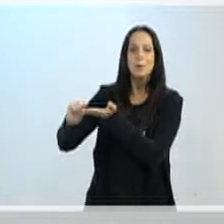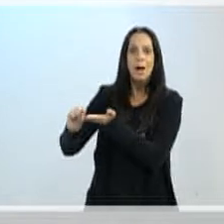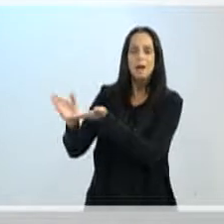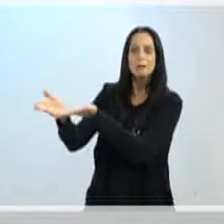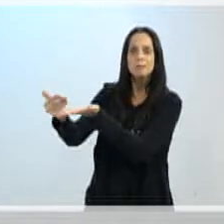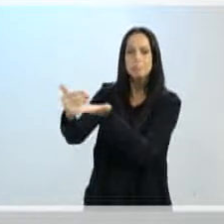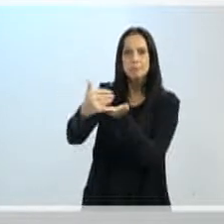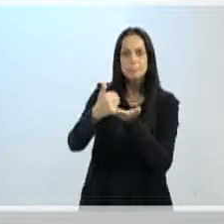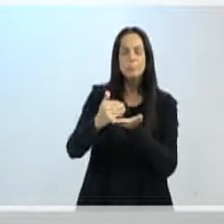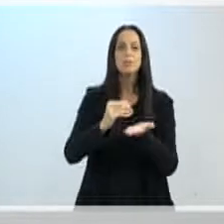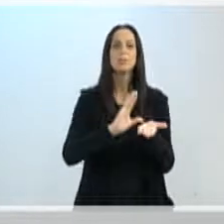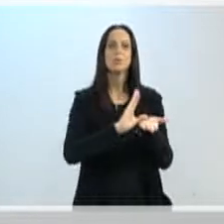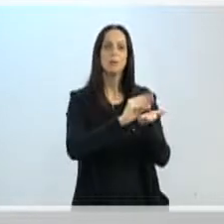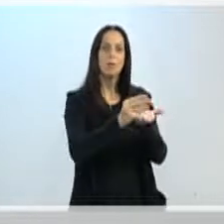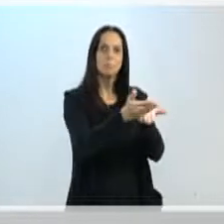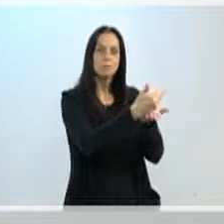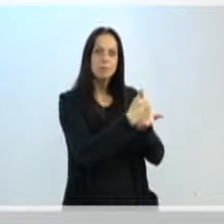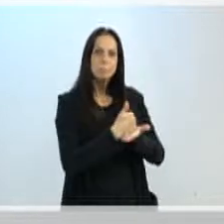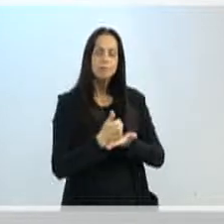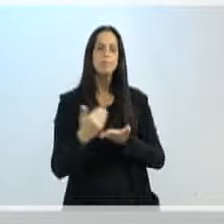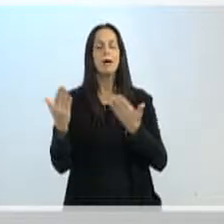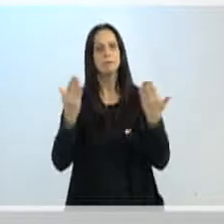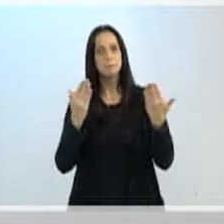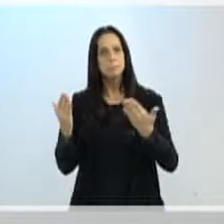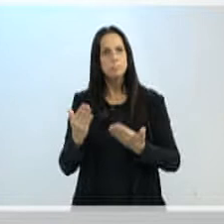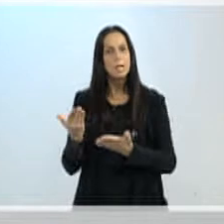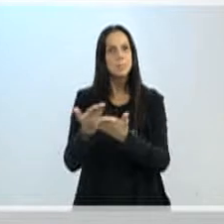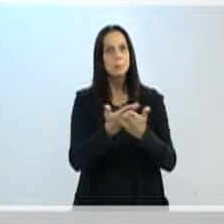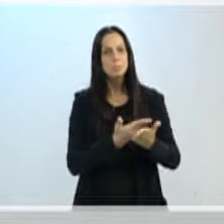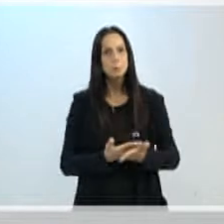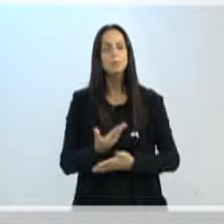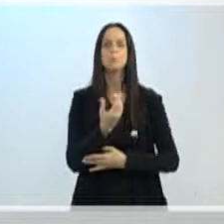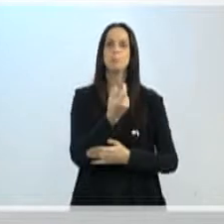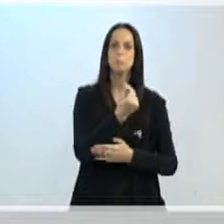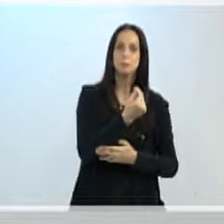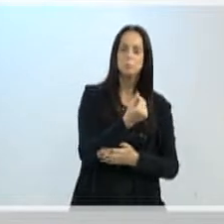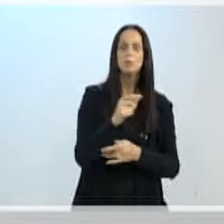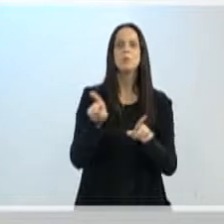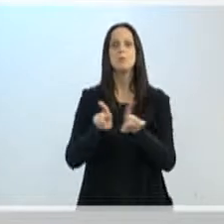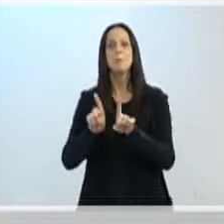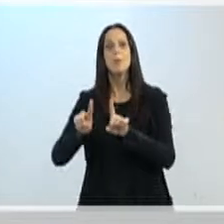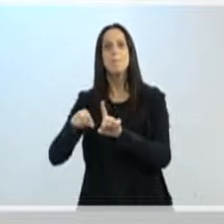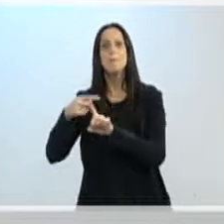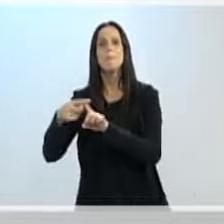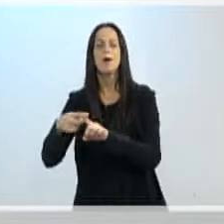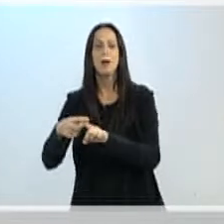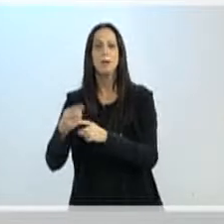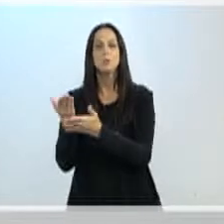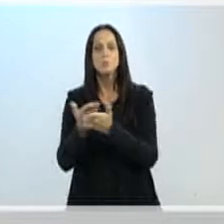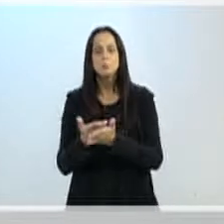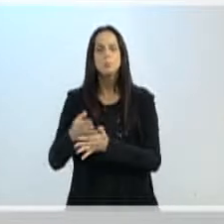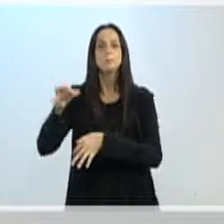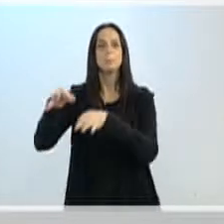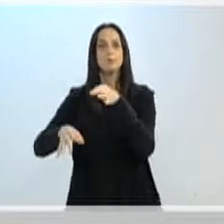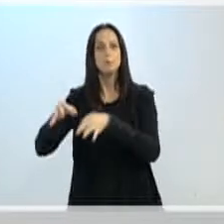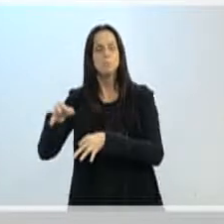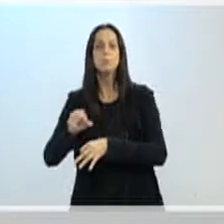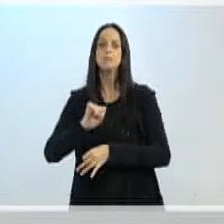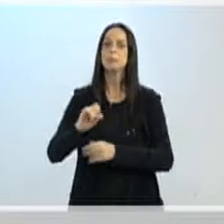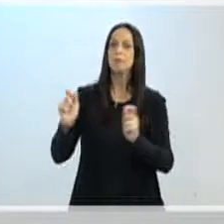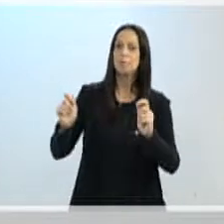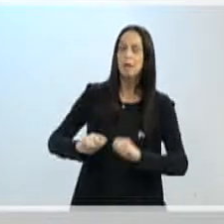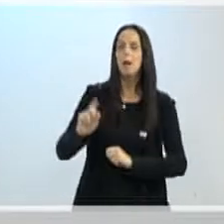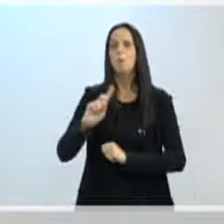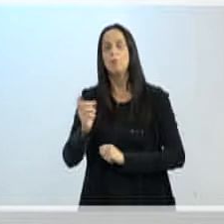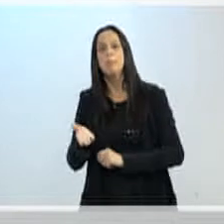então, o estudo econômico-financeiro e o estudo jurídico sobre a possibilidade, ou não, de fazer essa revisão.